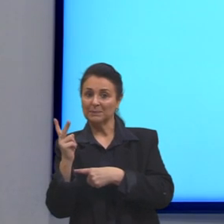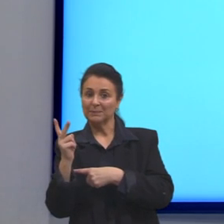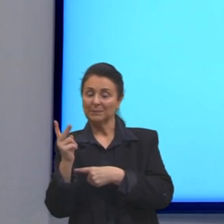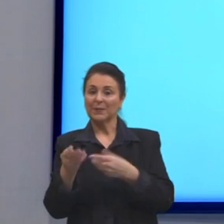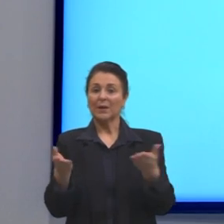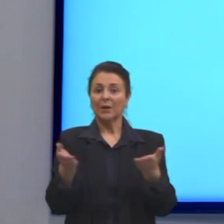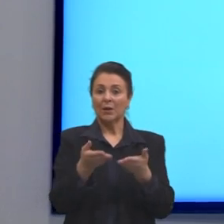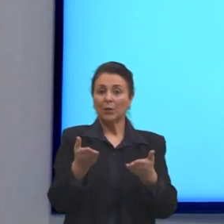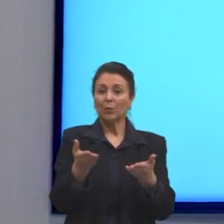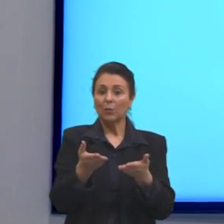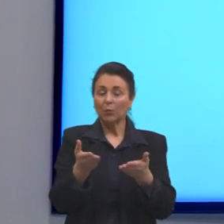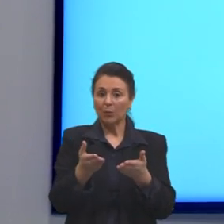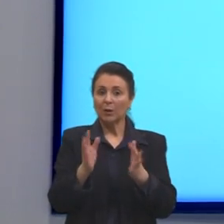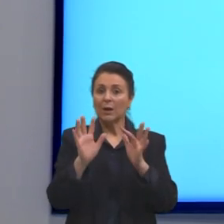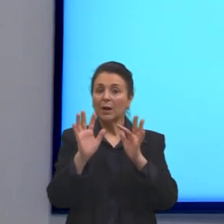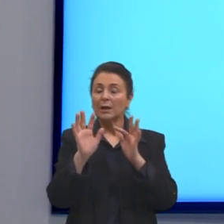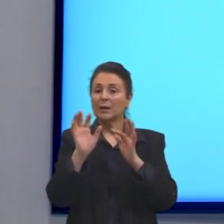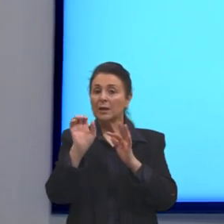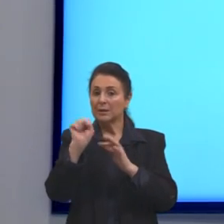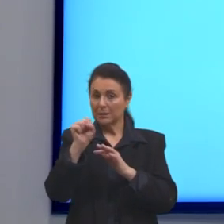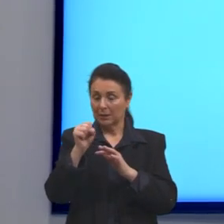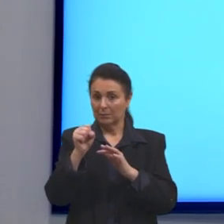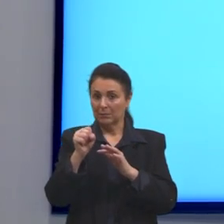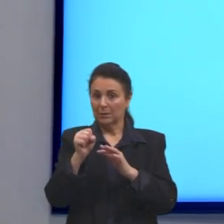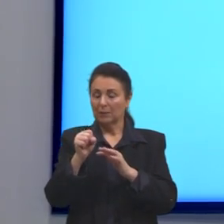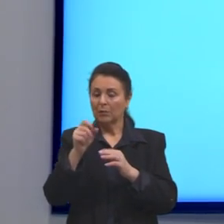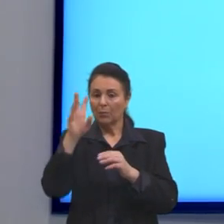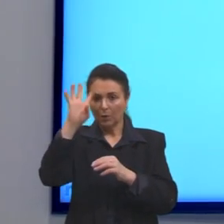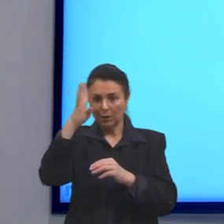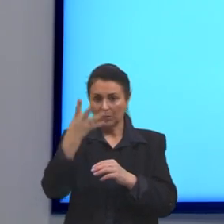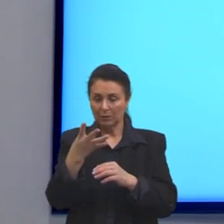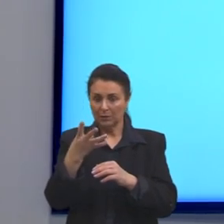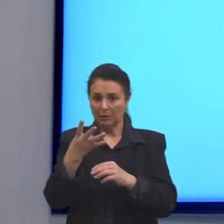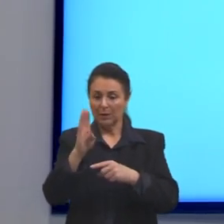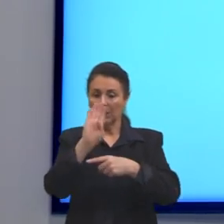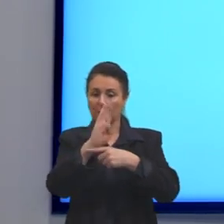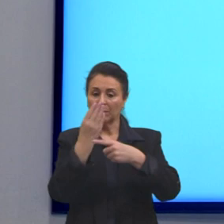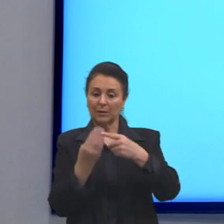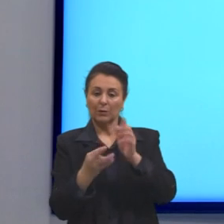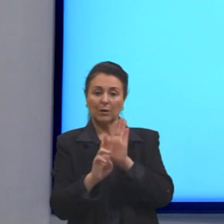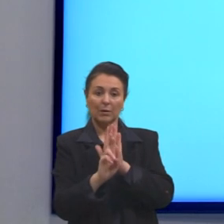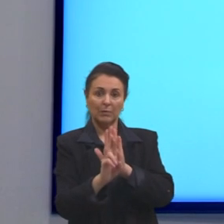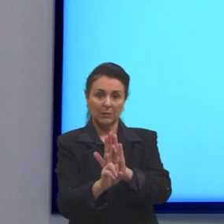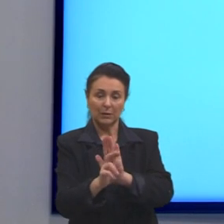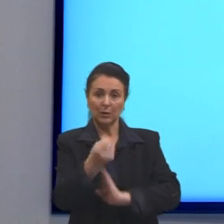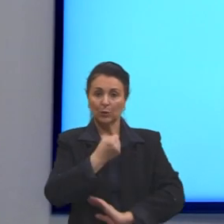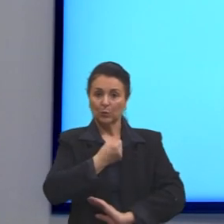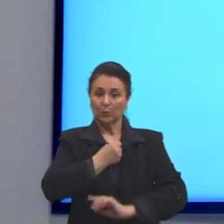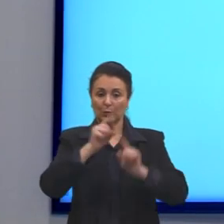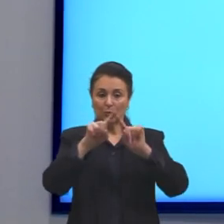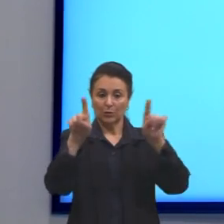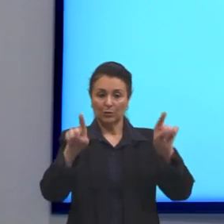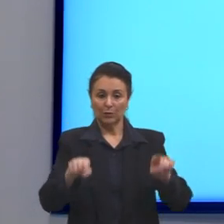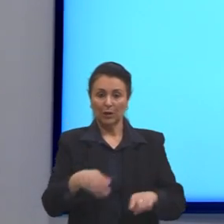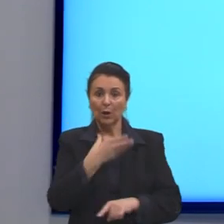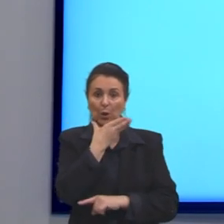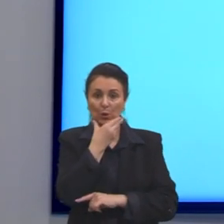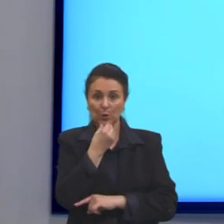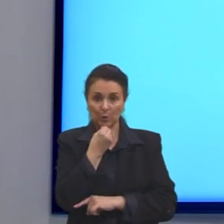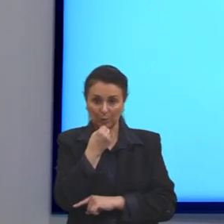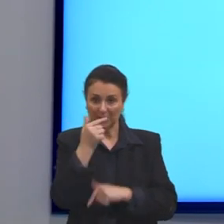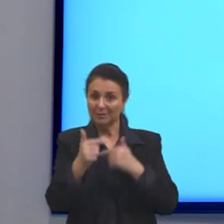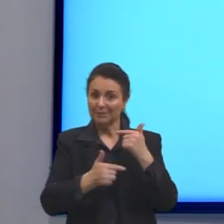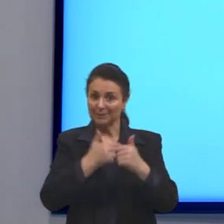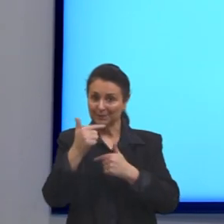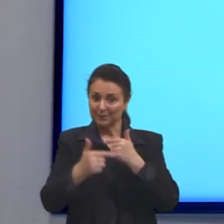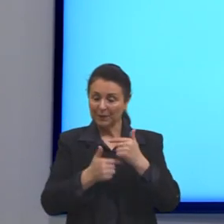Agora, sim, para finalizar a nossa questão, eu queria a fração que representa o número de funcionários homens em